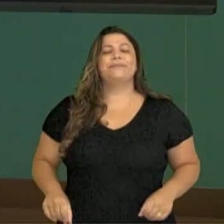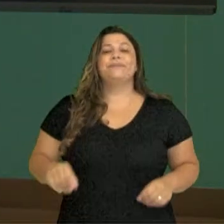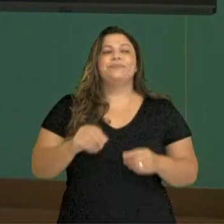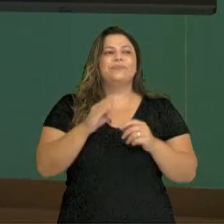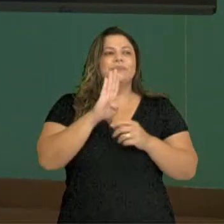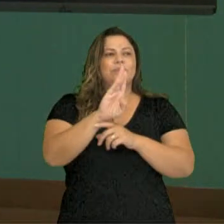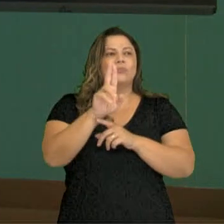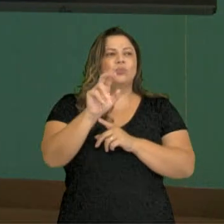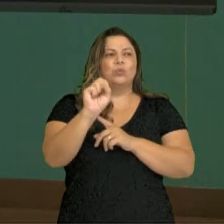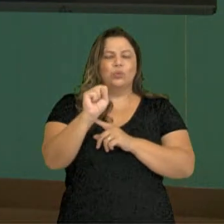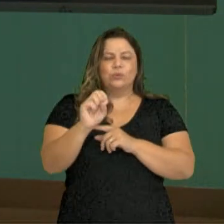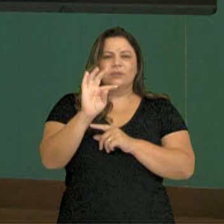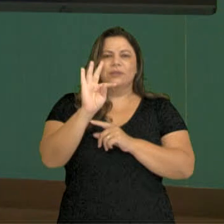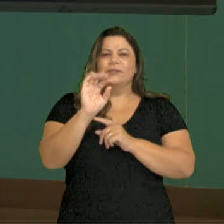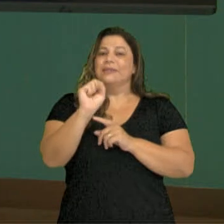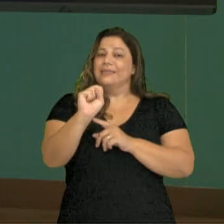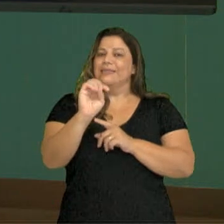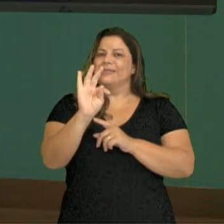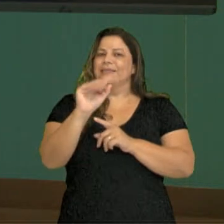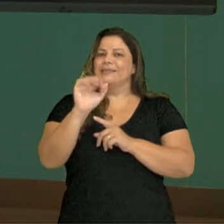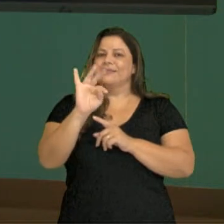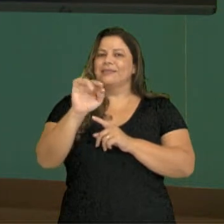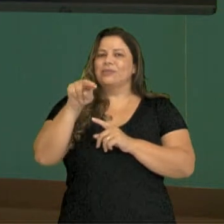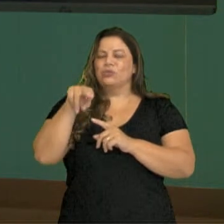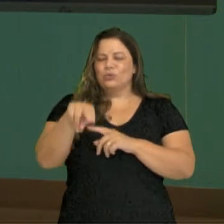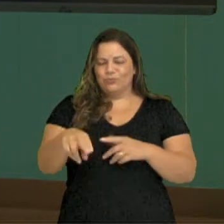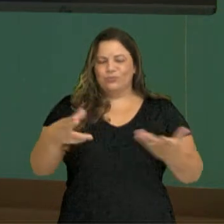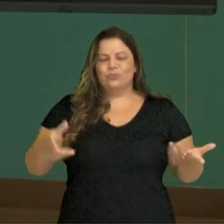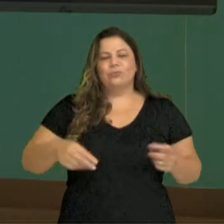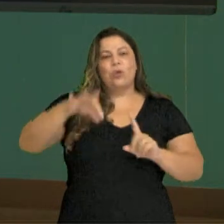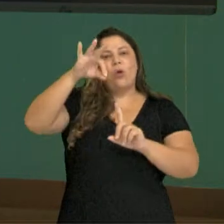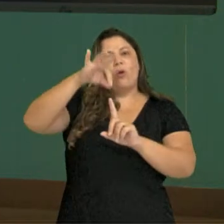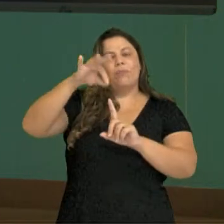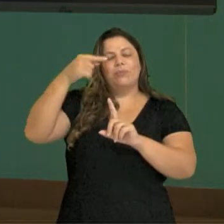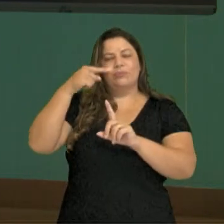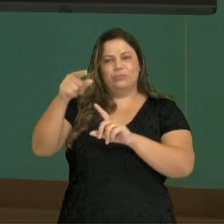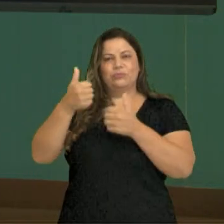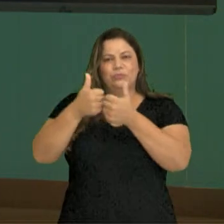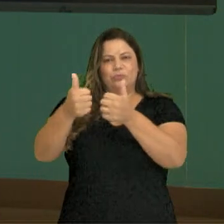station. A parada de ônibus, o ponto de ônibus.